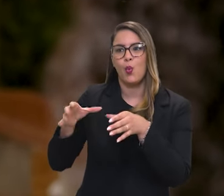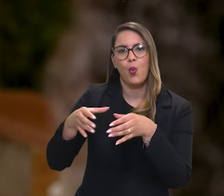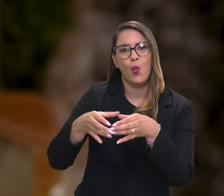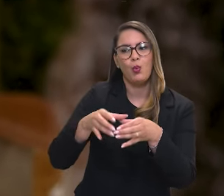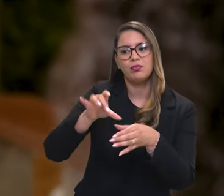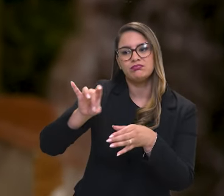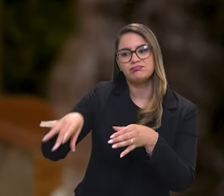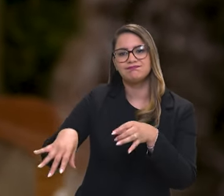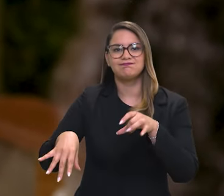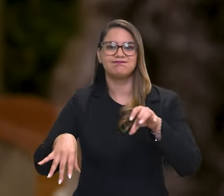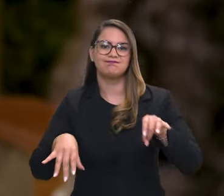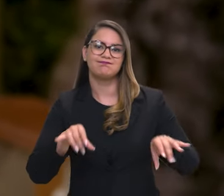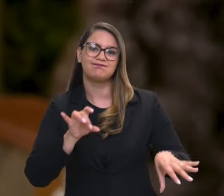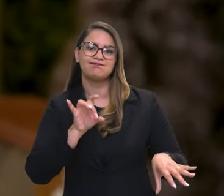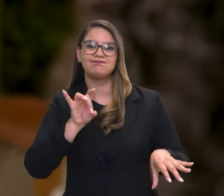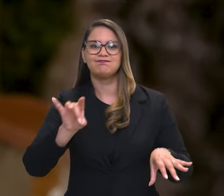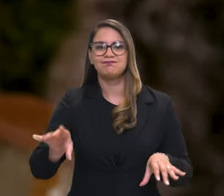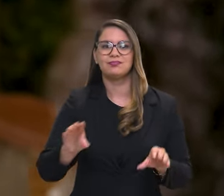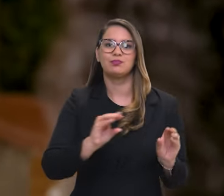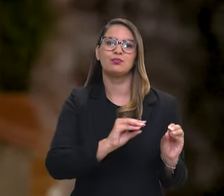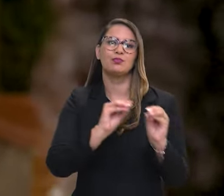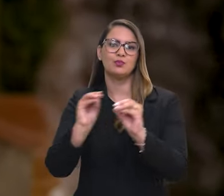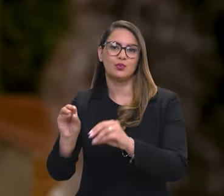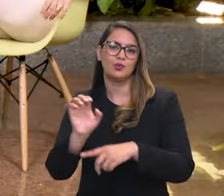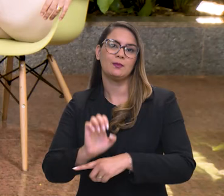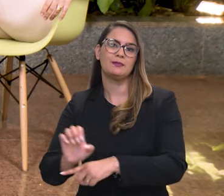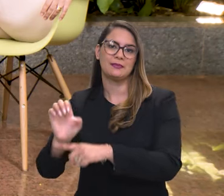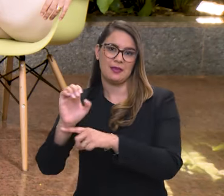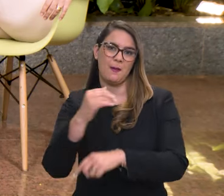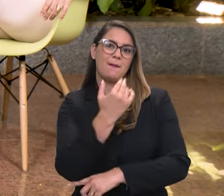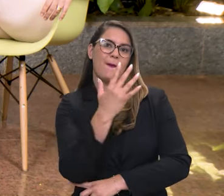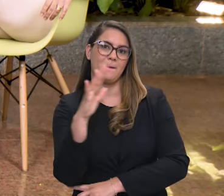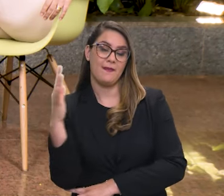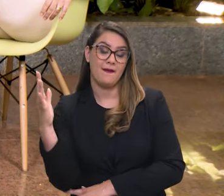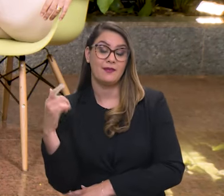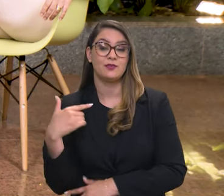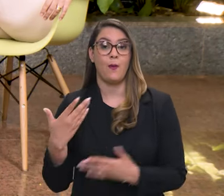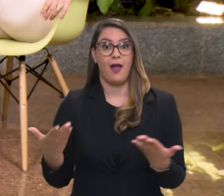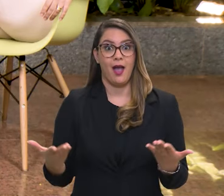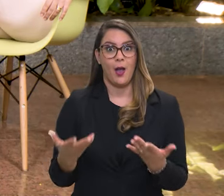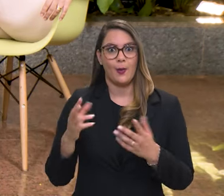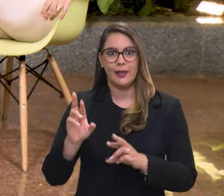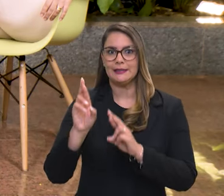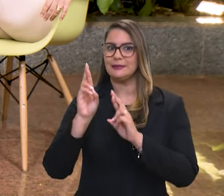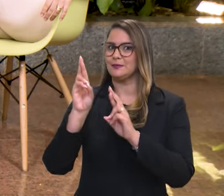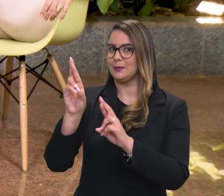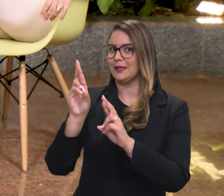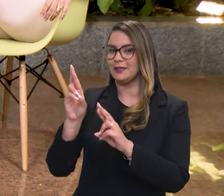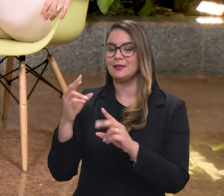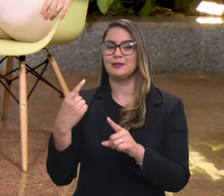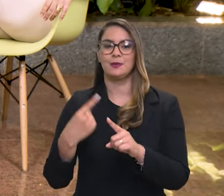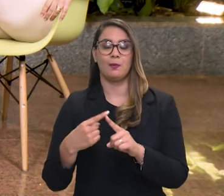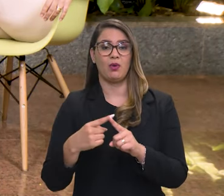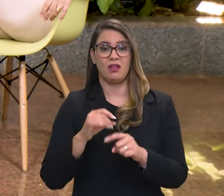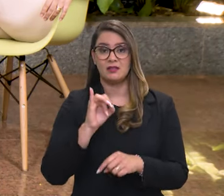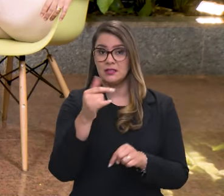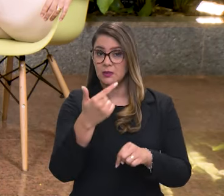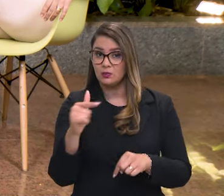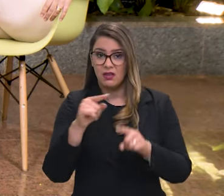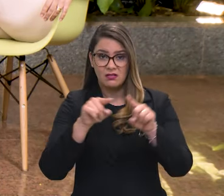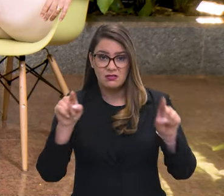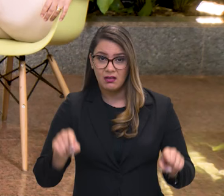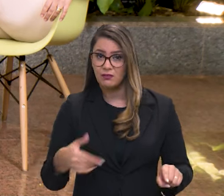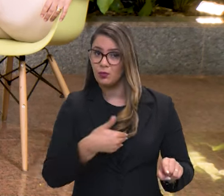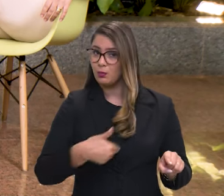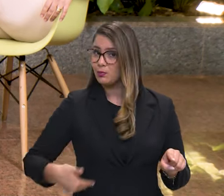pessoas do nosso quadro para os quadros das Secretarias Estaduais do Meio Ambiente. Então, a gente está com uma esperança muito grande, porque sem